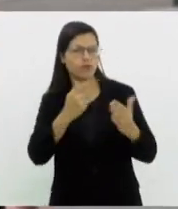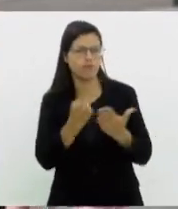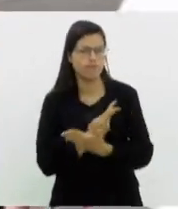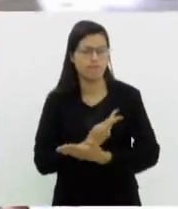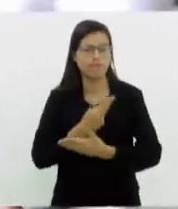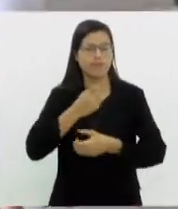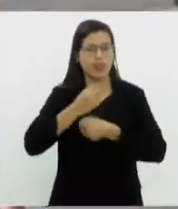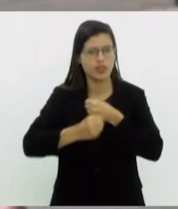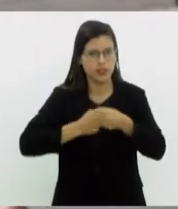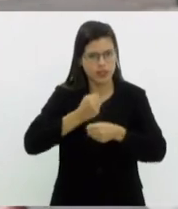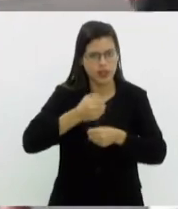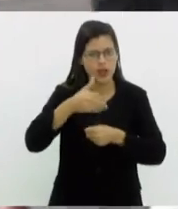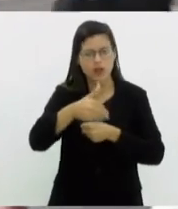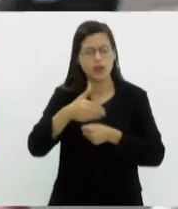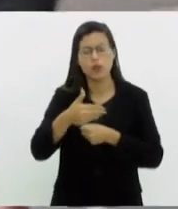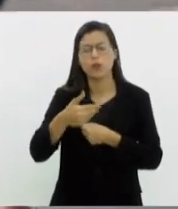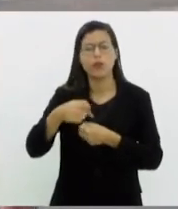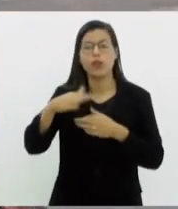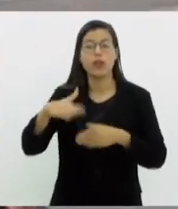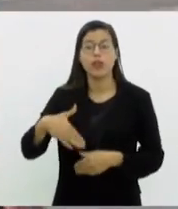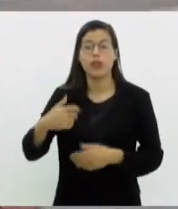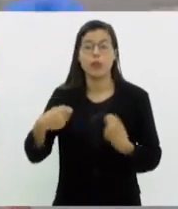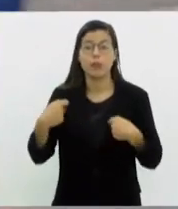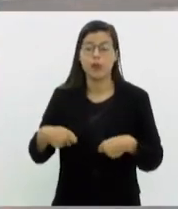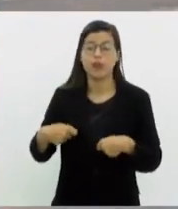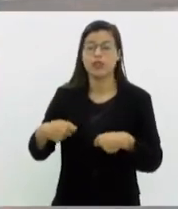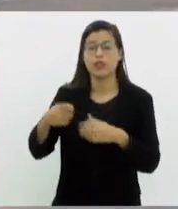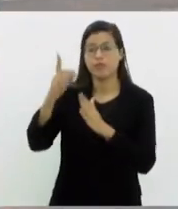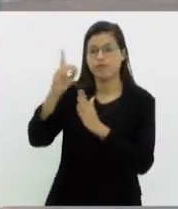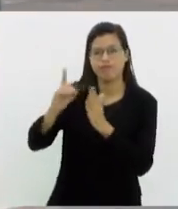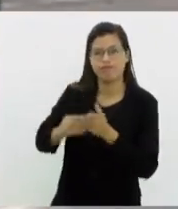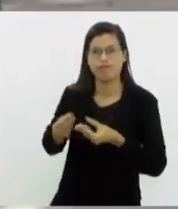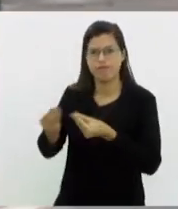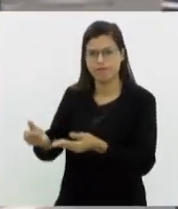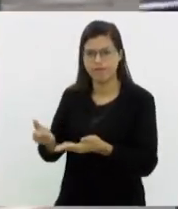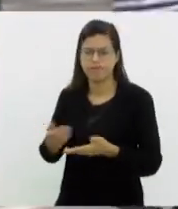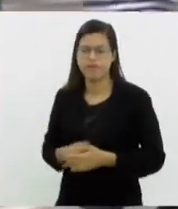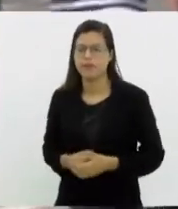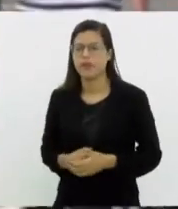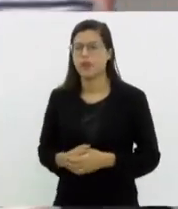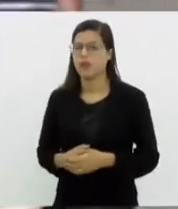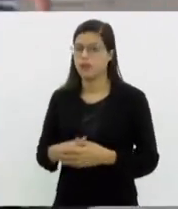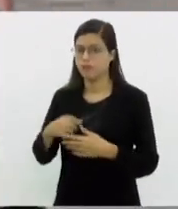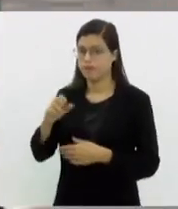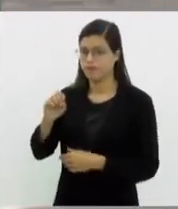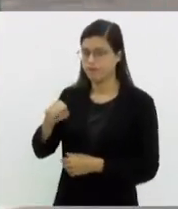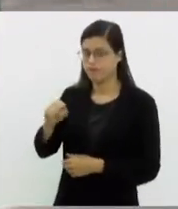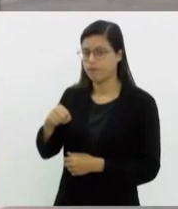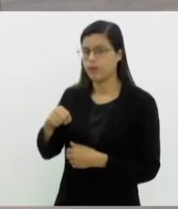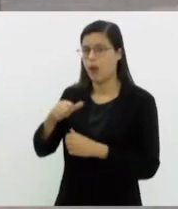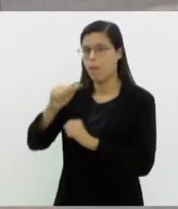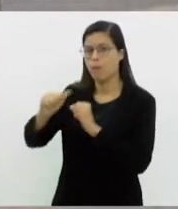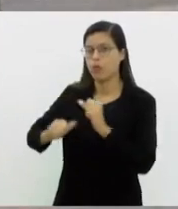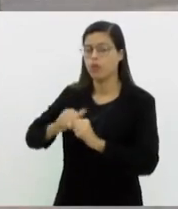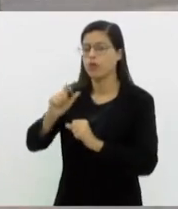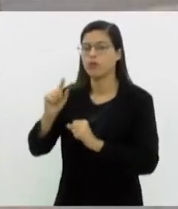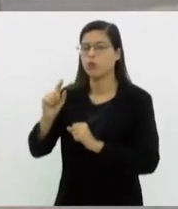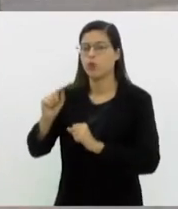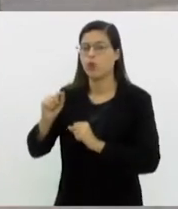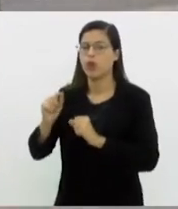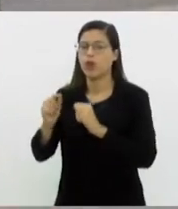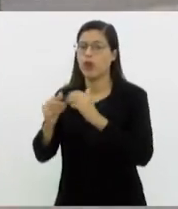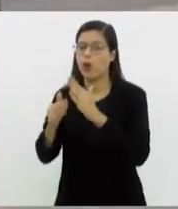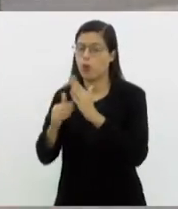e quem de fato deve declarar o Imposto de Renda agora em 2024? As mudanças se estruturam mais no aumento dos